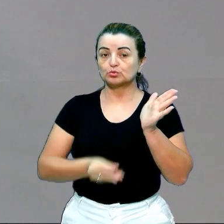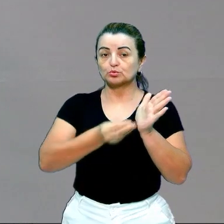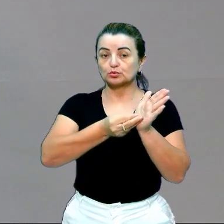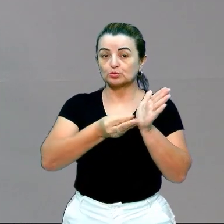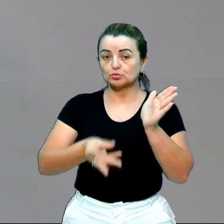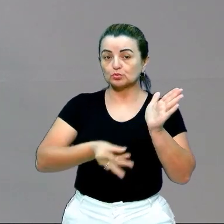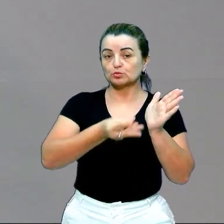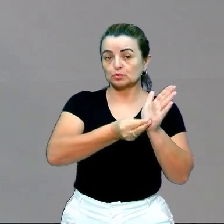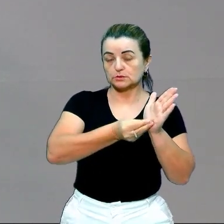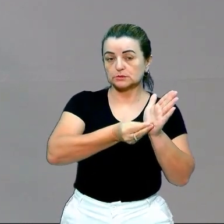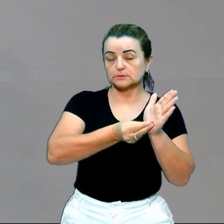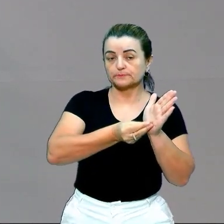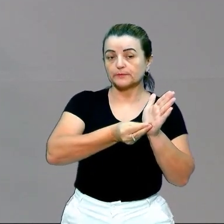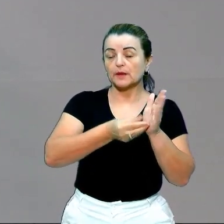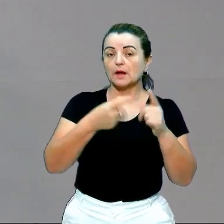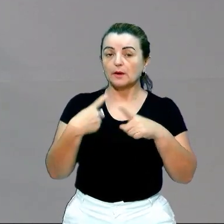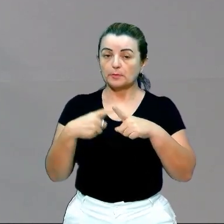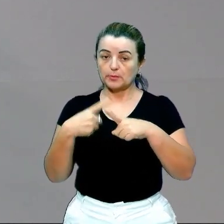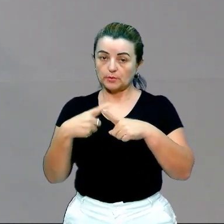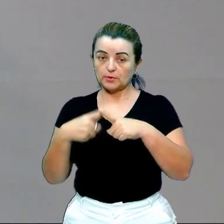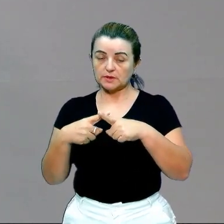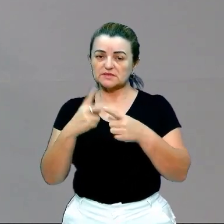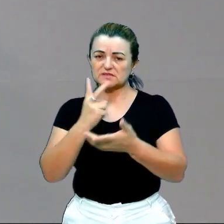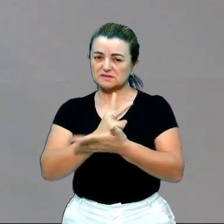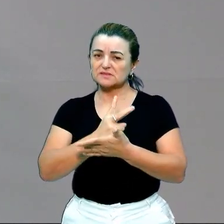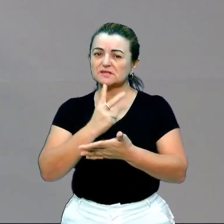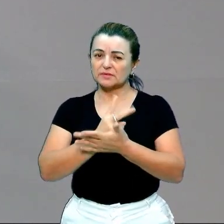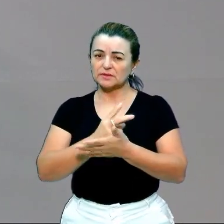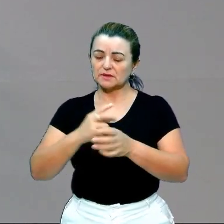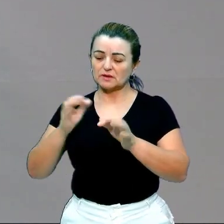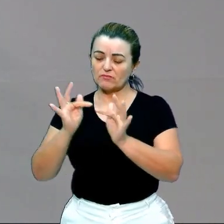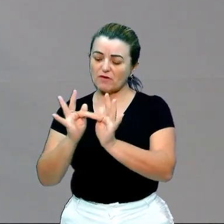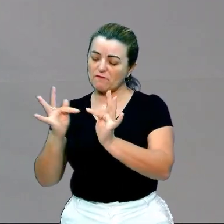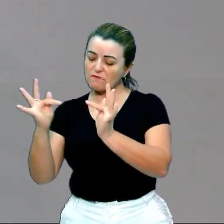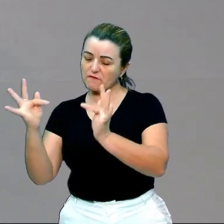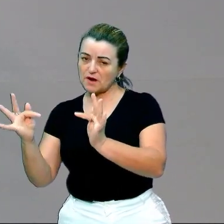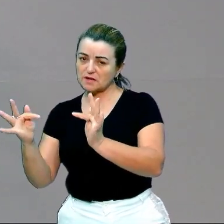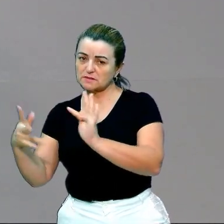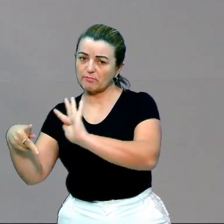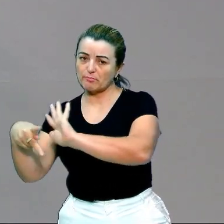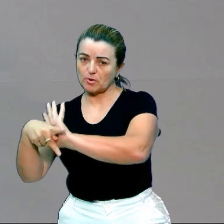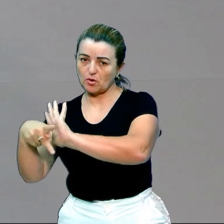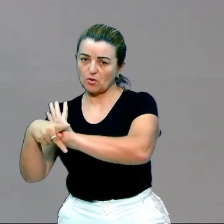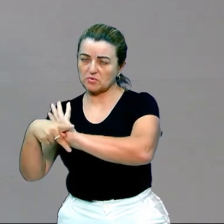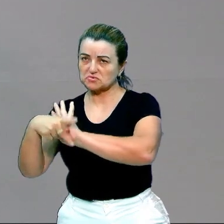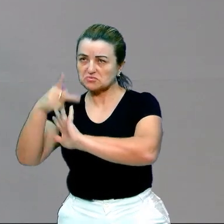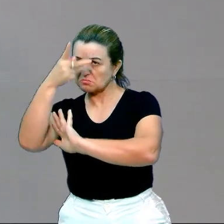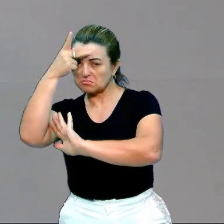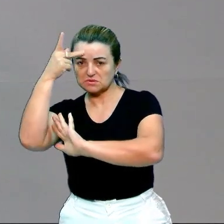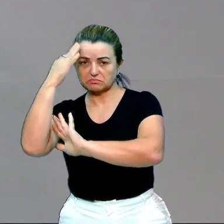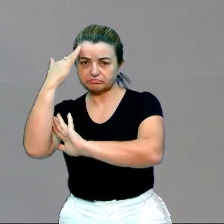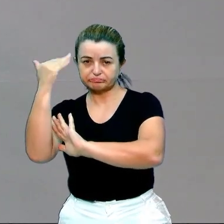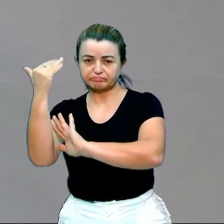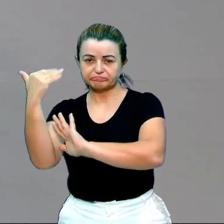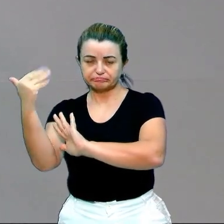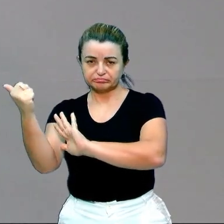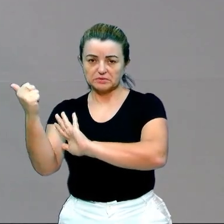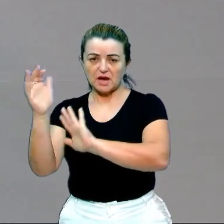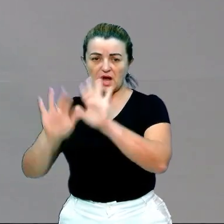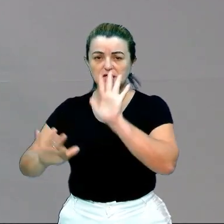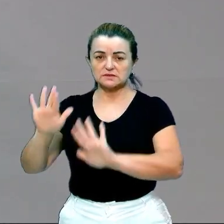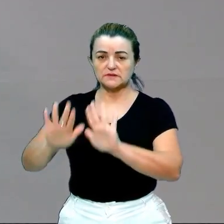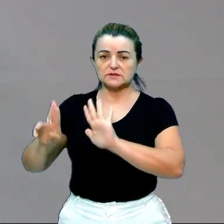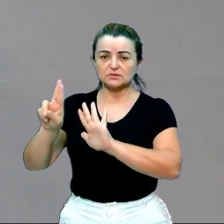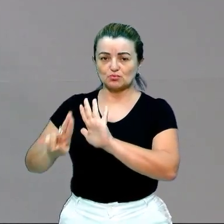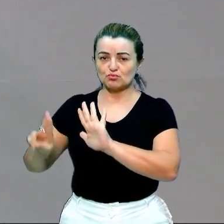redações. Por quê? Porque geralmente tem uma frase de alguém célebre. Na maior parte das vezes, as pessoas utilizam os filósofos.